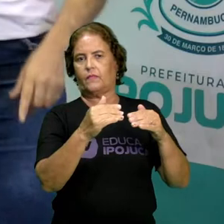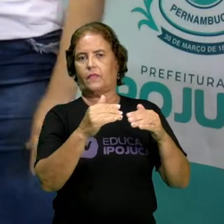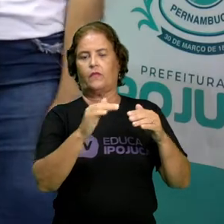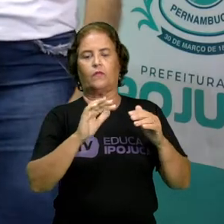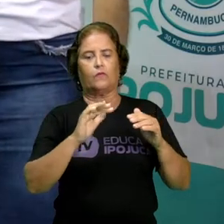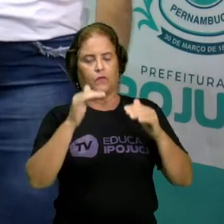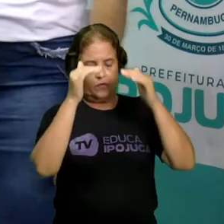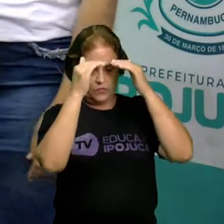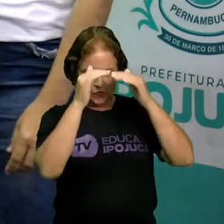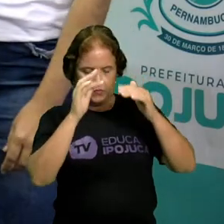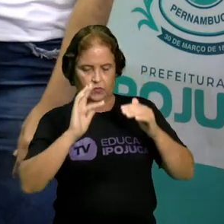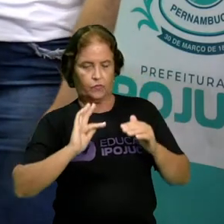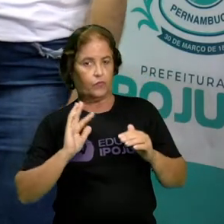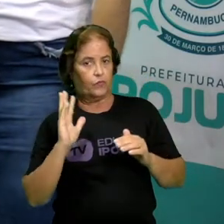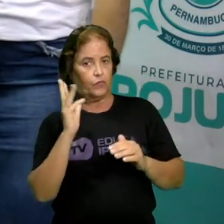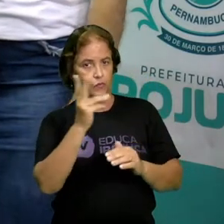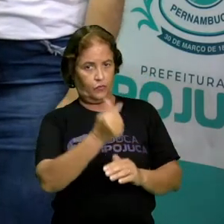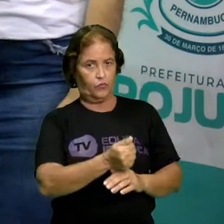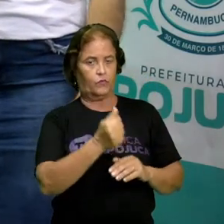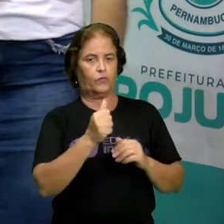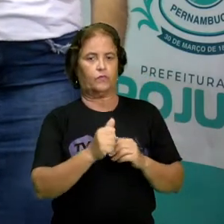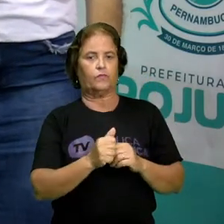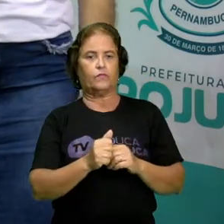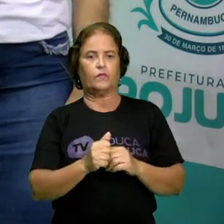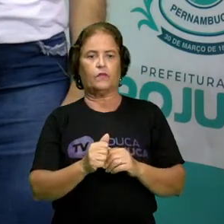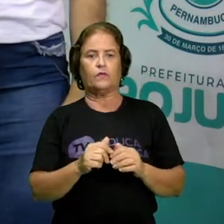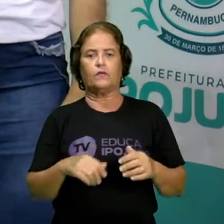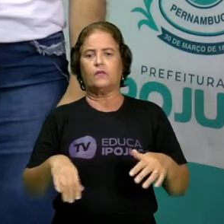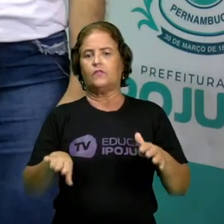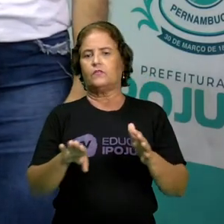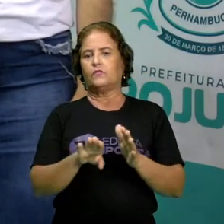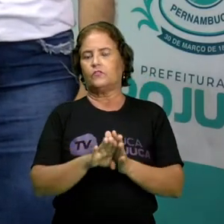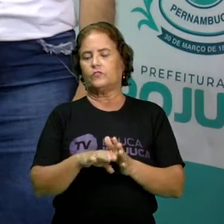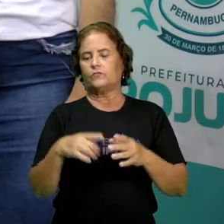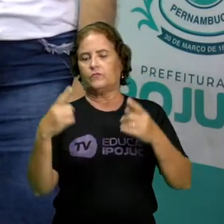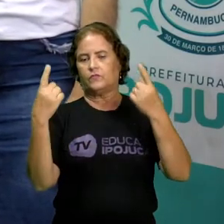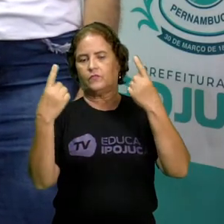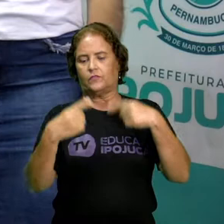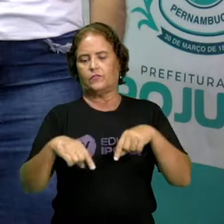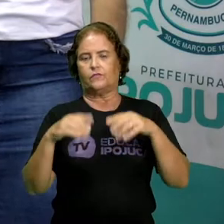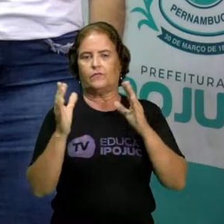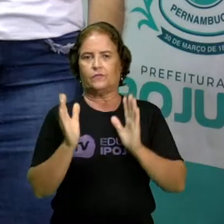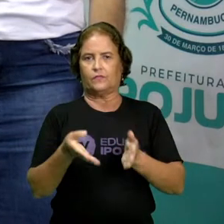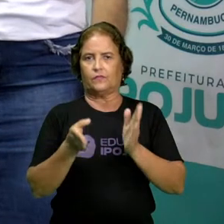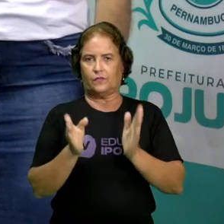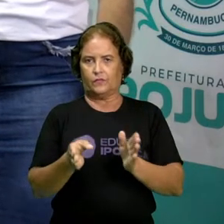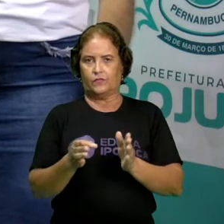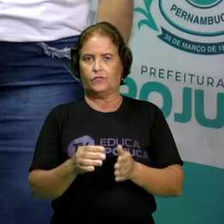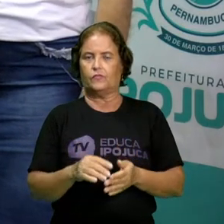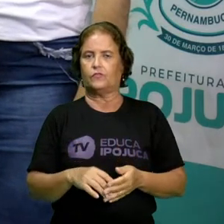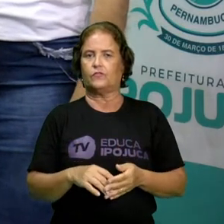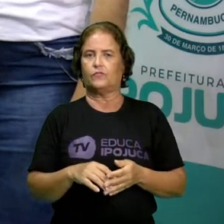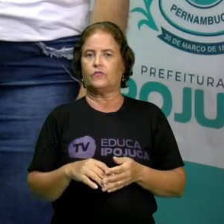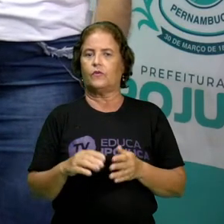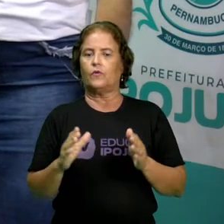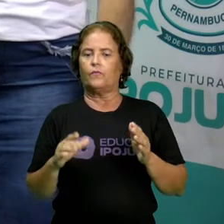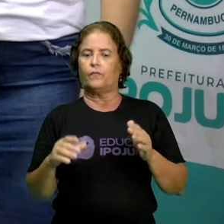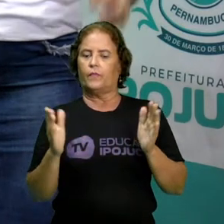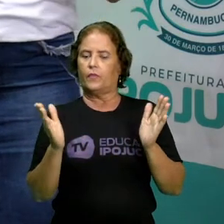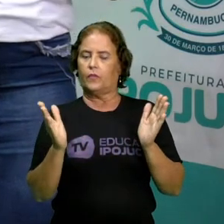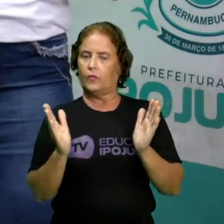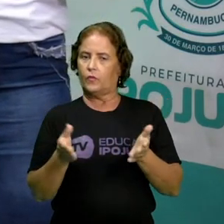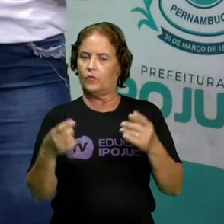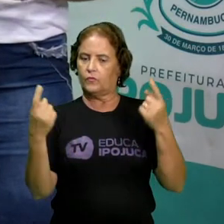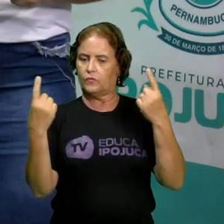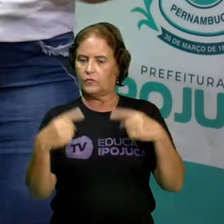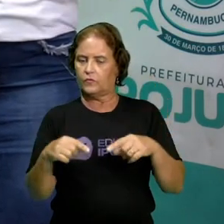todos. E chegamos ao nosso desafio de hoje. Isso mesmo, o nosso desafio